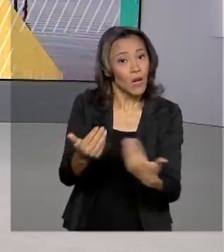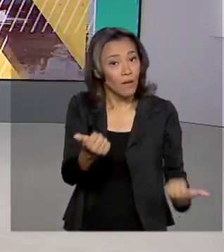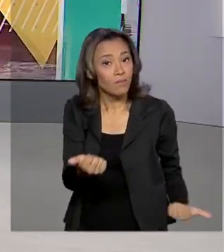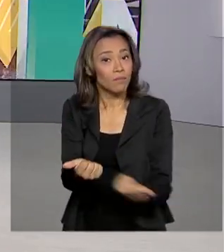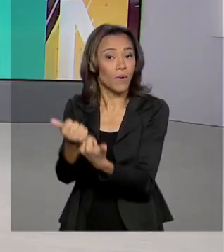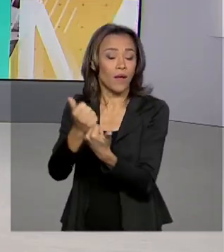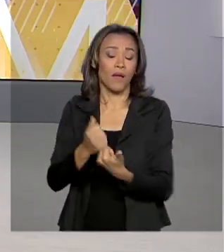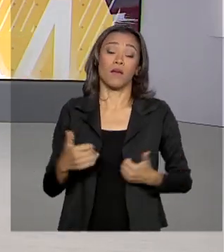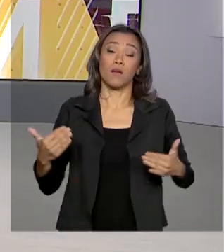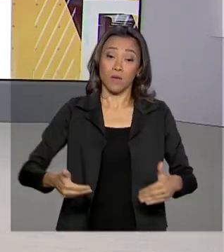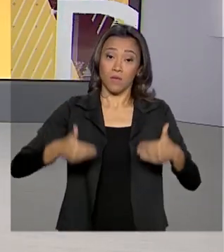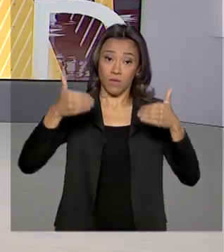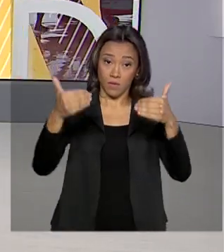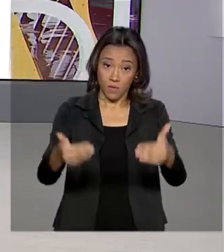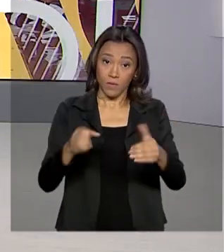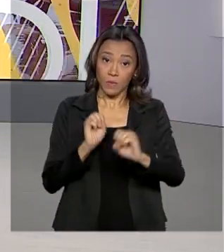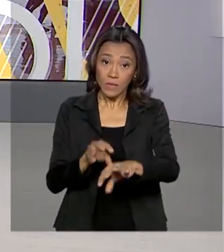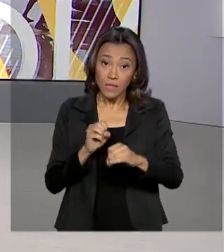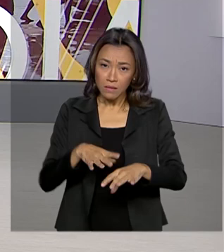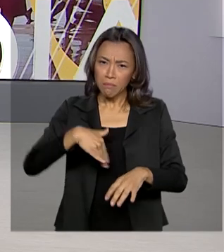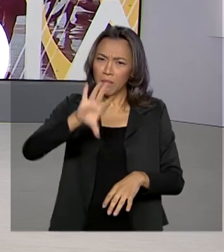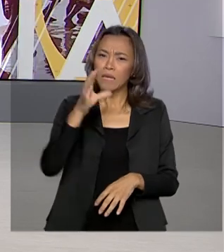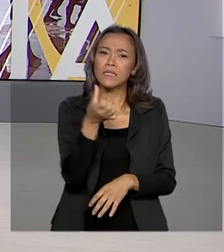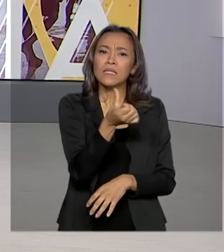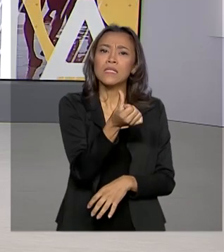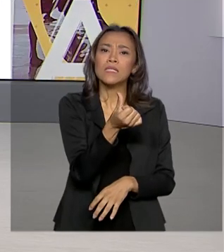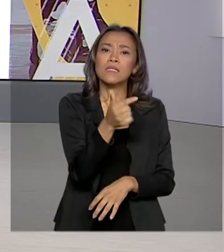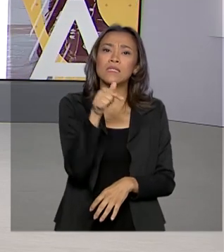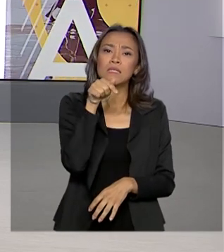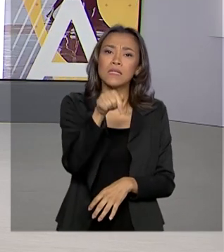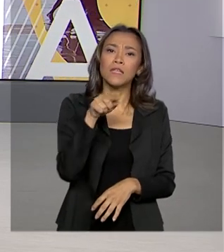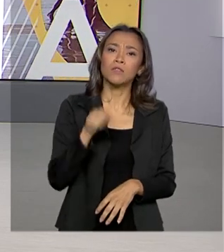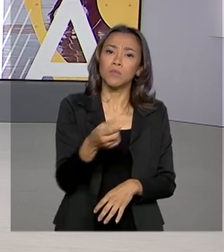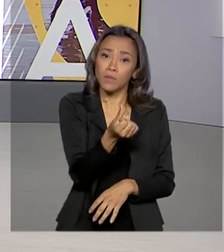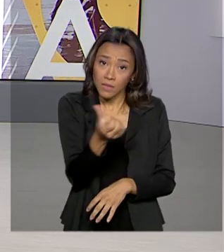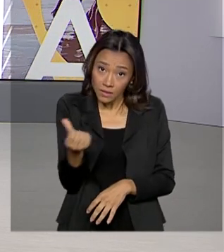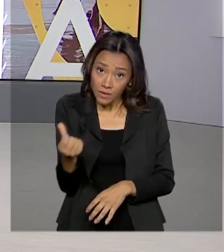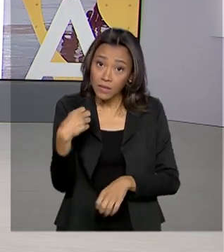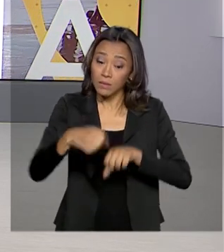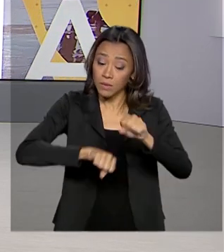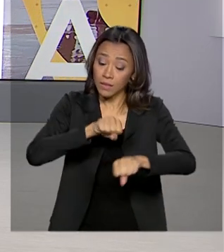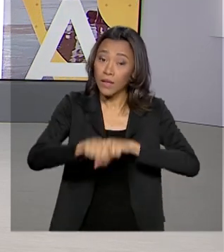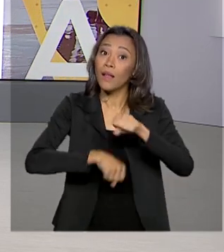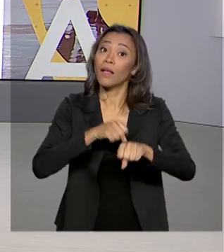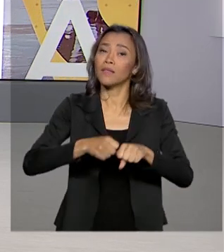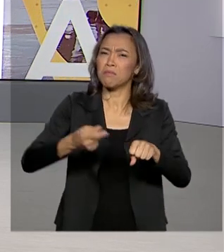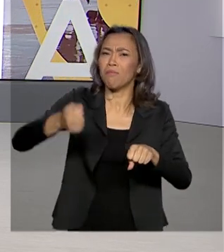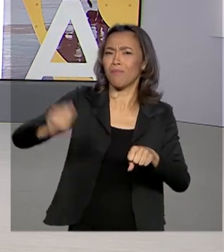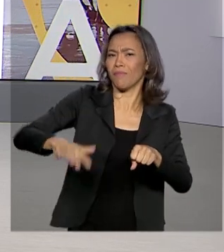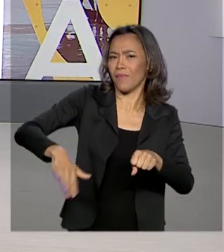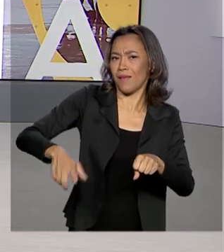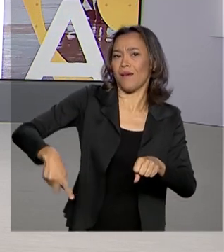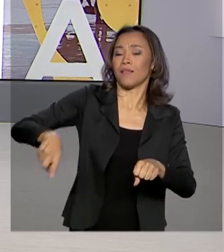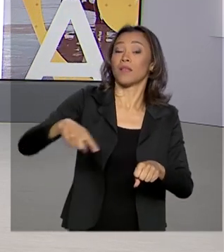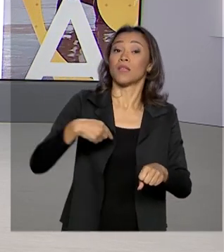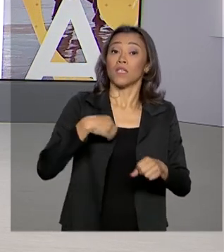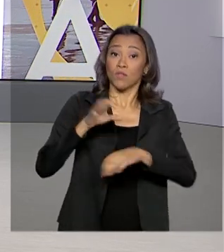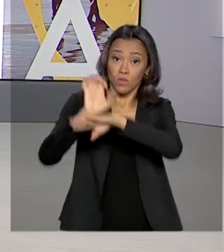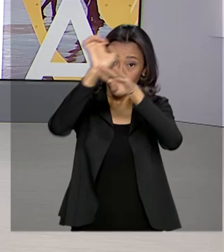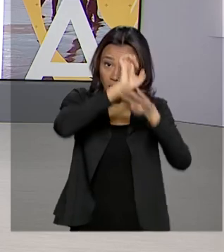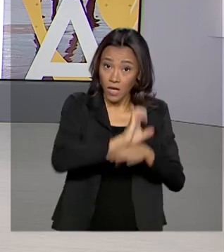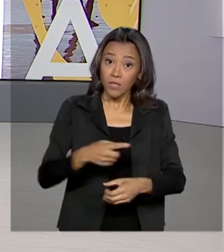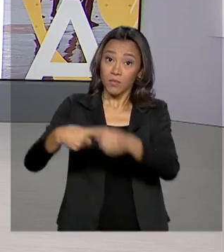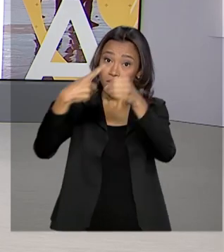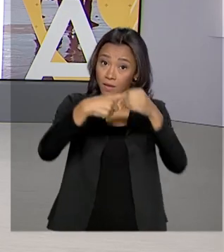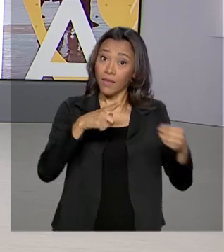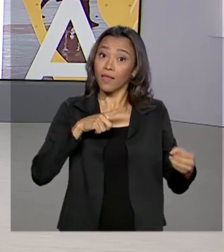oferecer mais de 7.600 bicicletas a um preço abaixo do mercado. Estados e municípios têm até janeiro do ano que vem